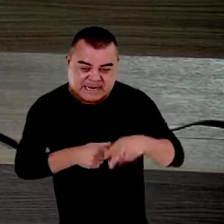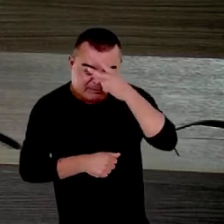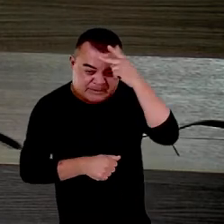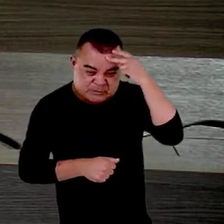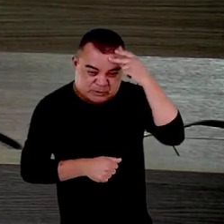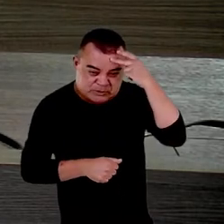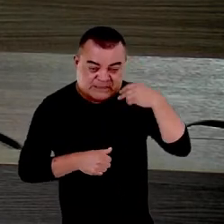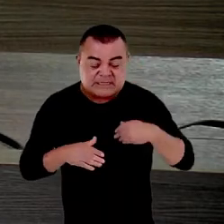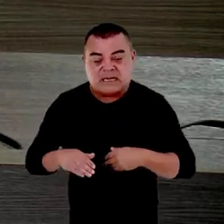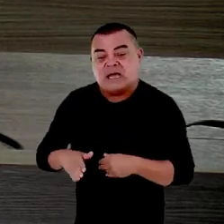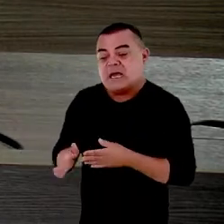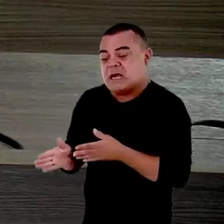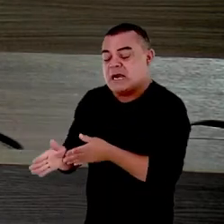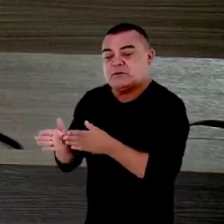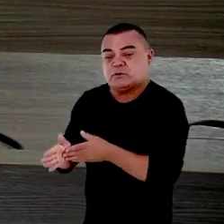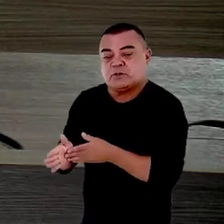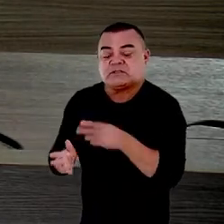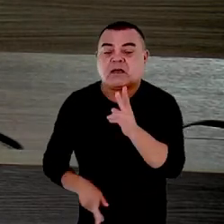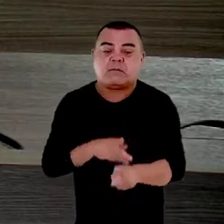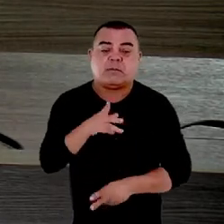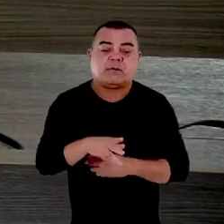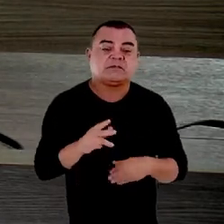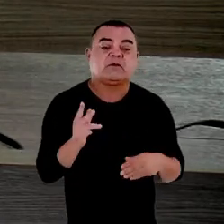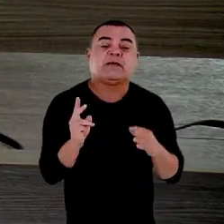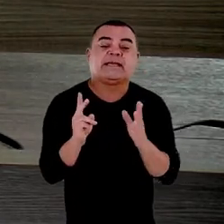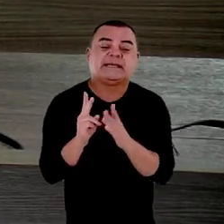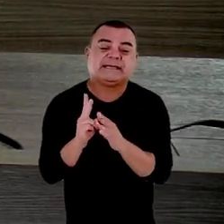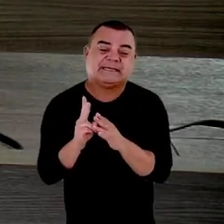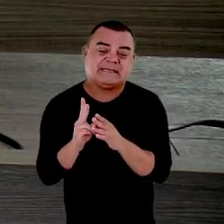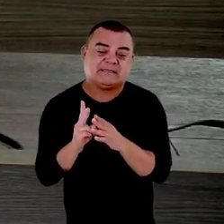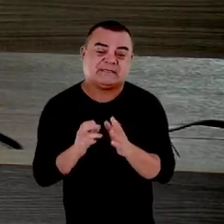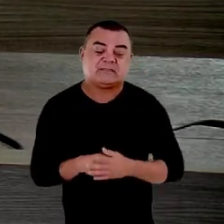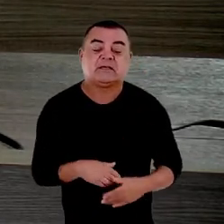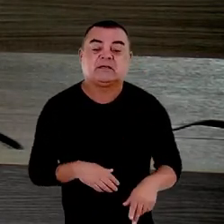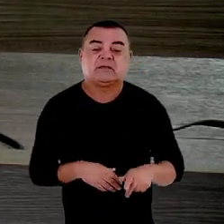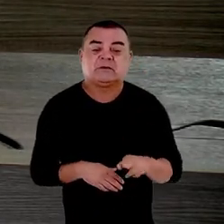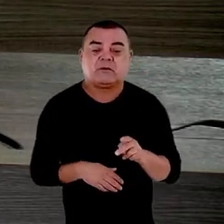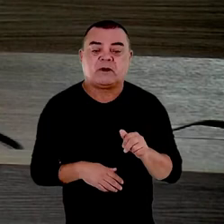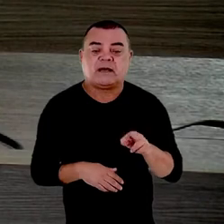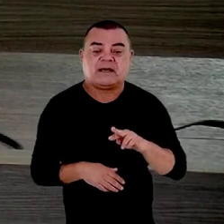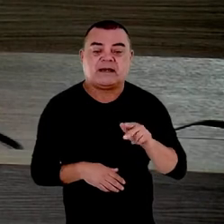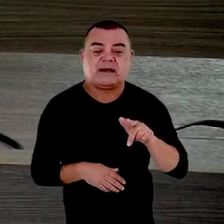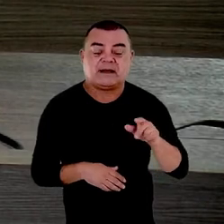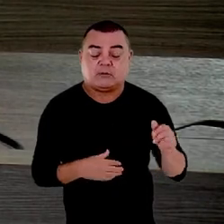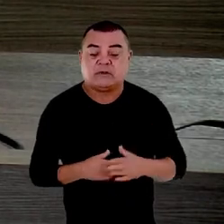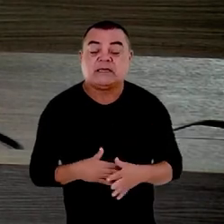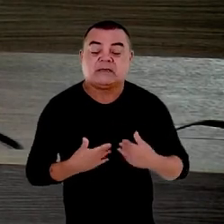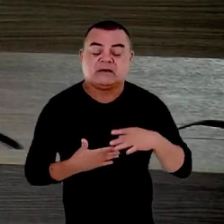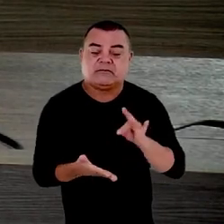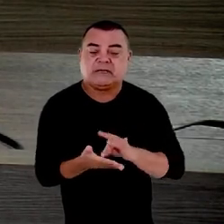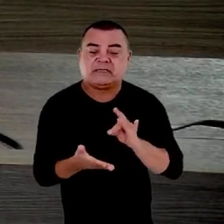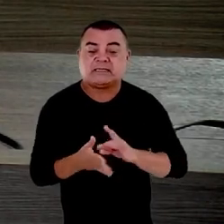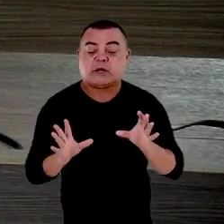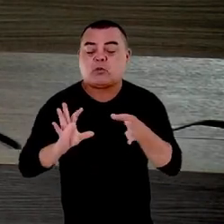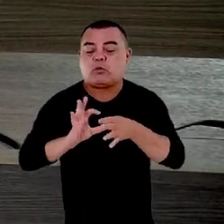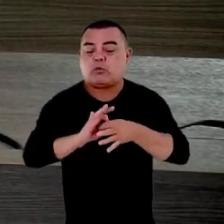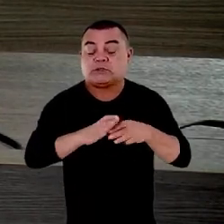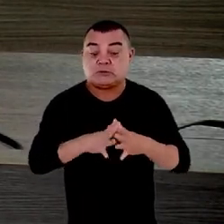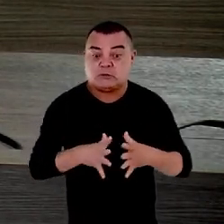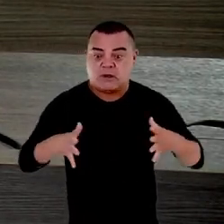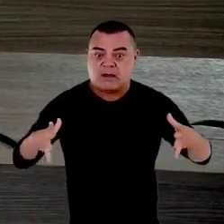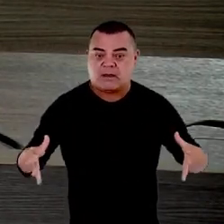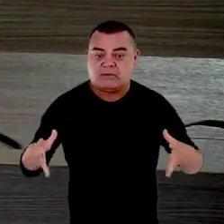país que são as populações indígenas notadamente a população Uarau então na verdade é um contexto amplo